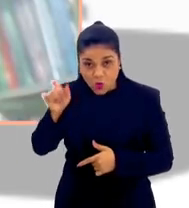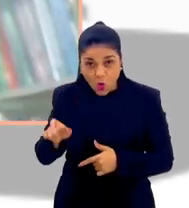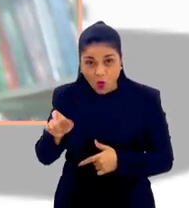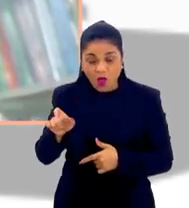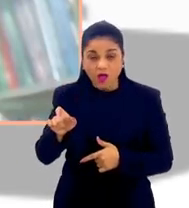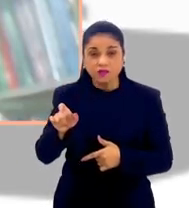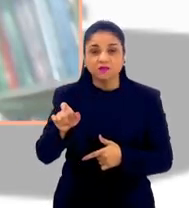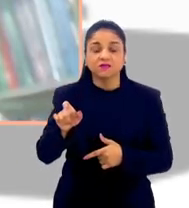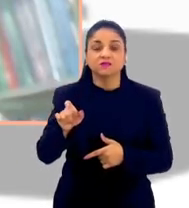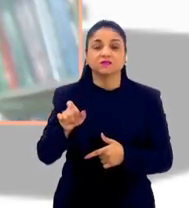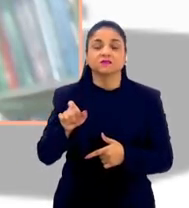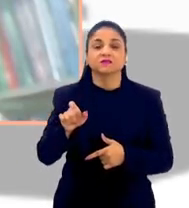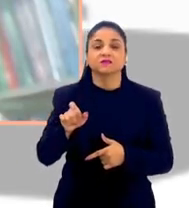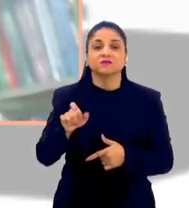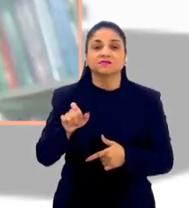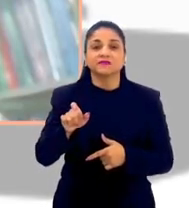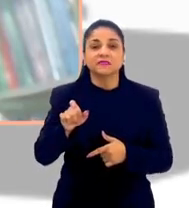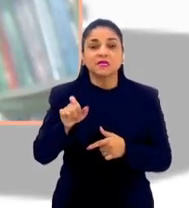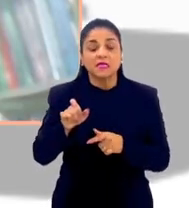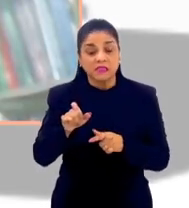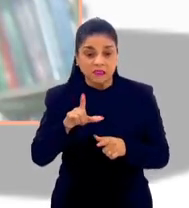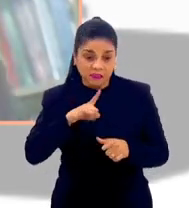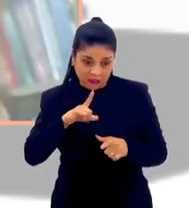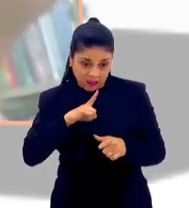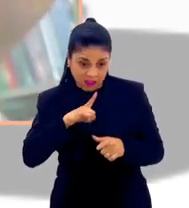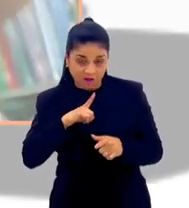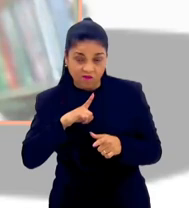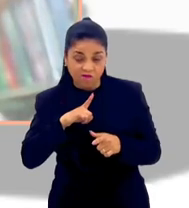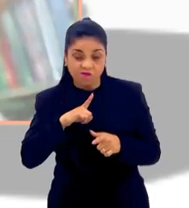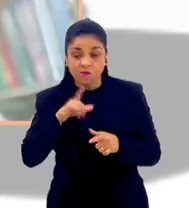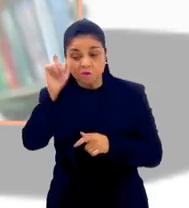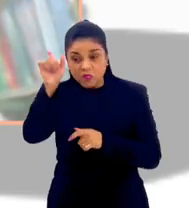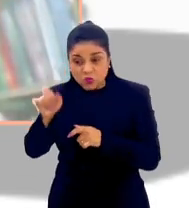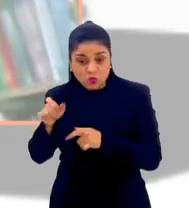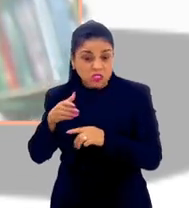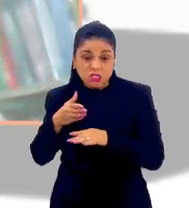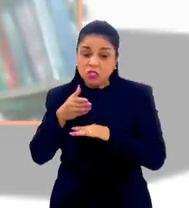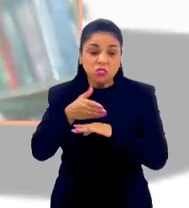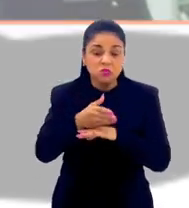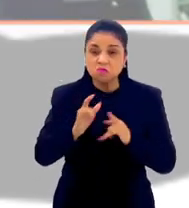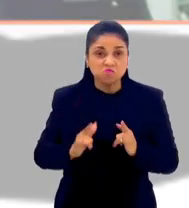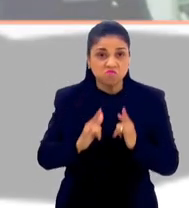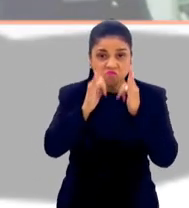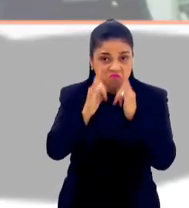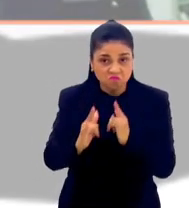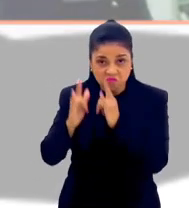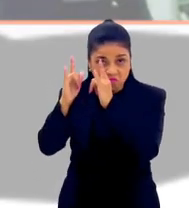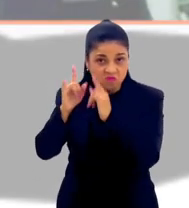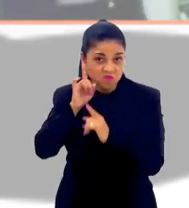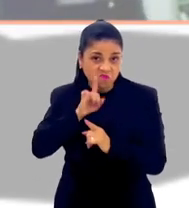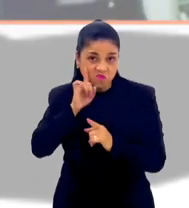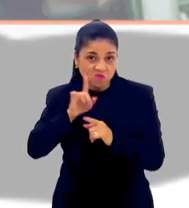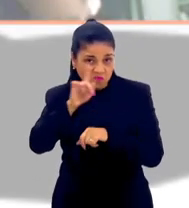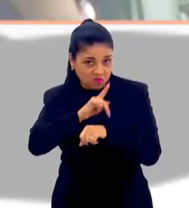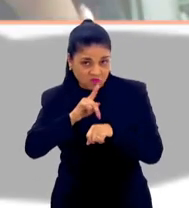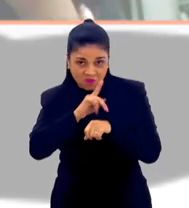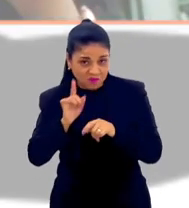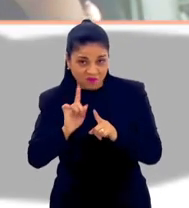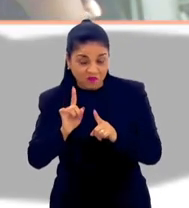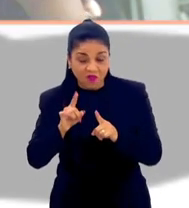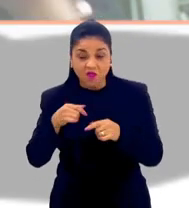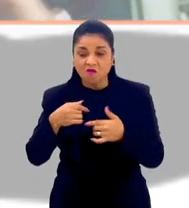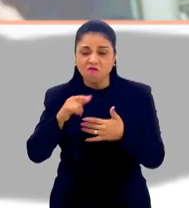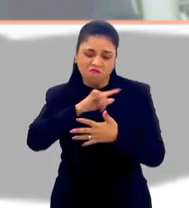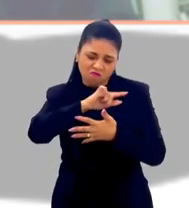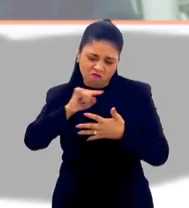umas pessoas que sobreviveram, tiveram aquelas que nem chegaram a ir ao World Trade. E aquelas pessoas não foram naquele